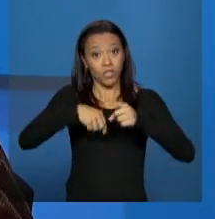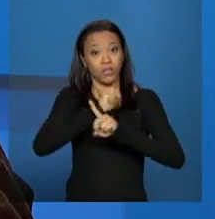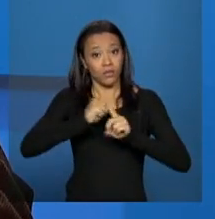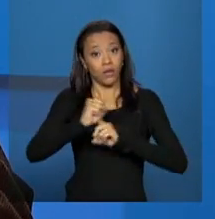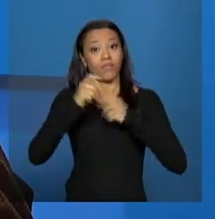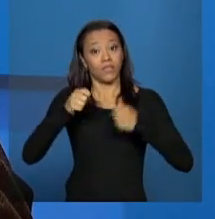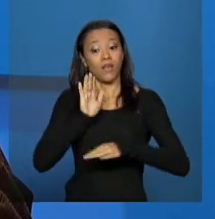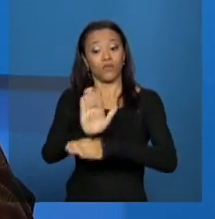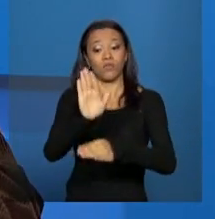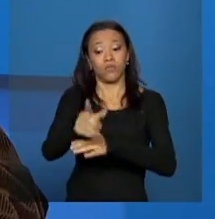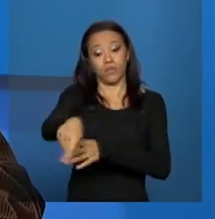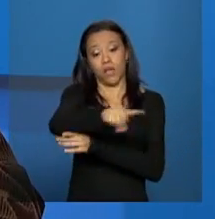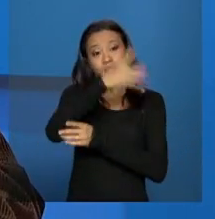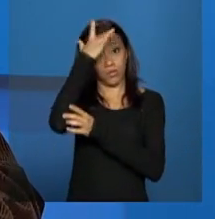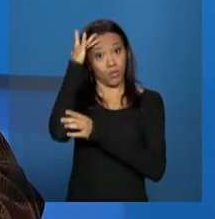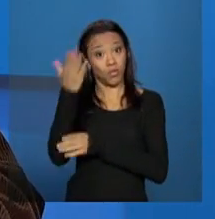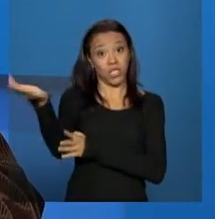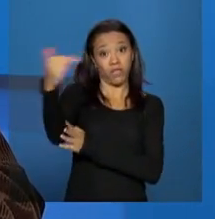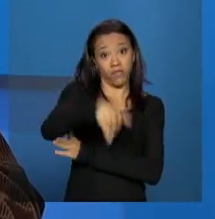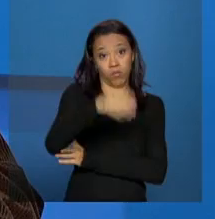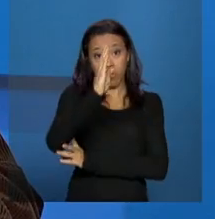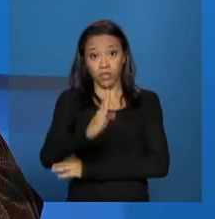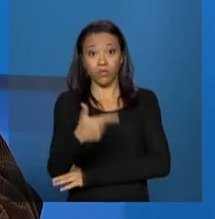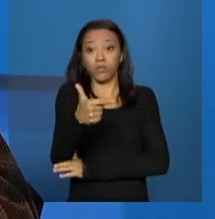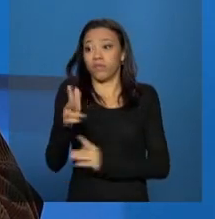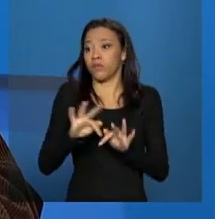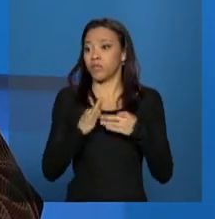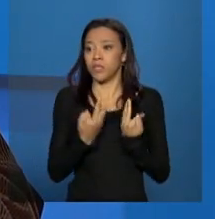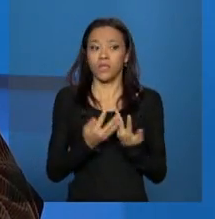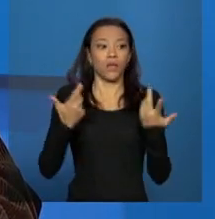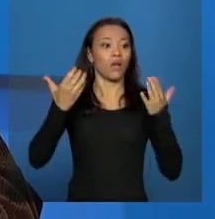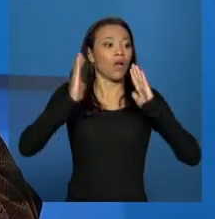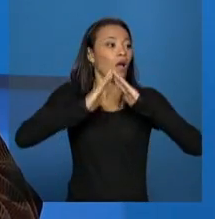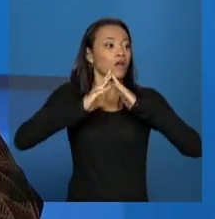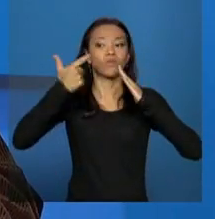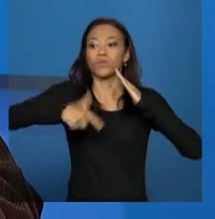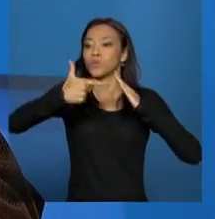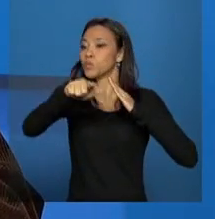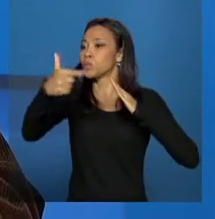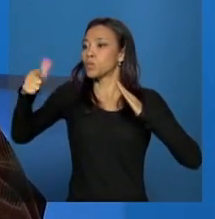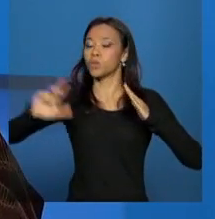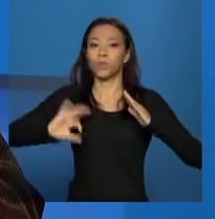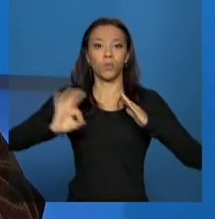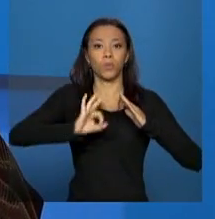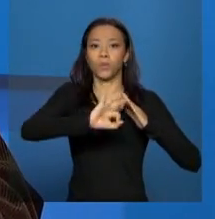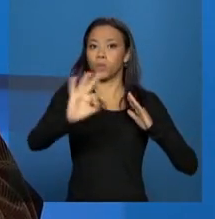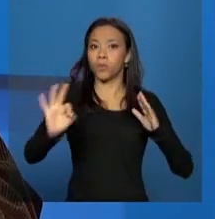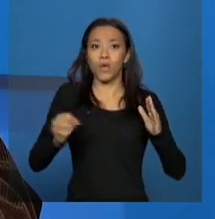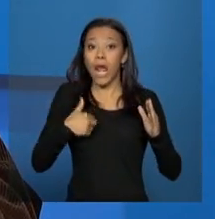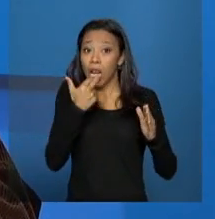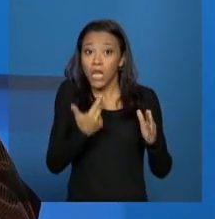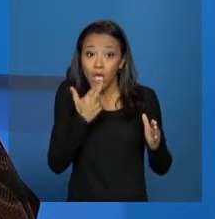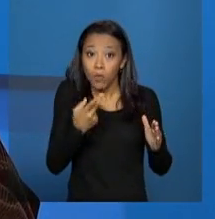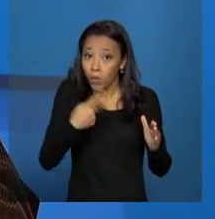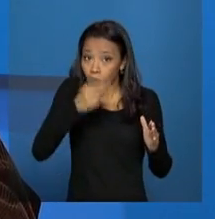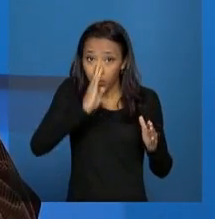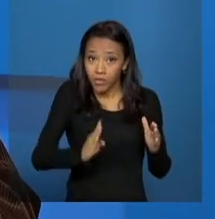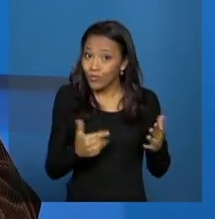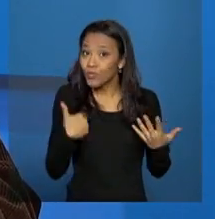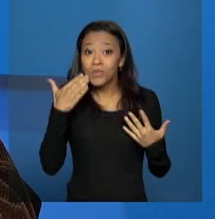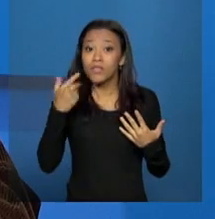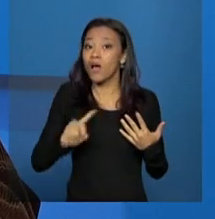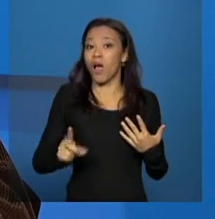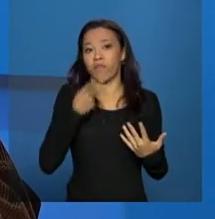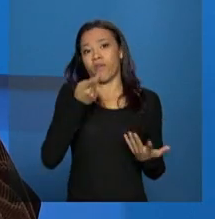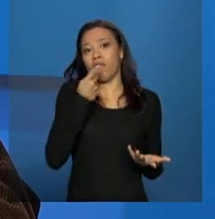essas pessoas que vêm para cá porque não tem família, não tem onde ficar, não tem como, na verdade, né, muitas das vezes não falam nem a língua do nosso país e aí tem